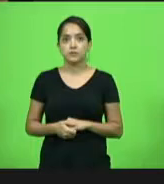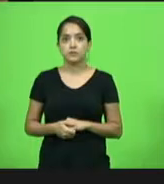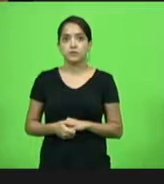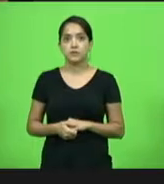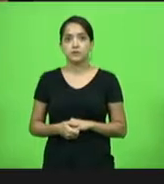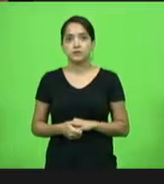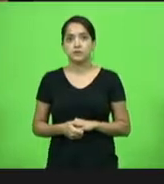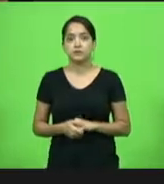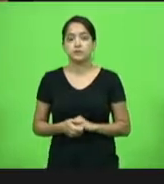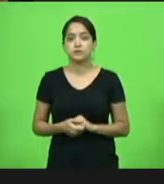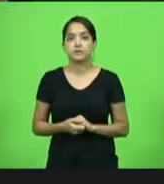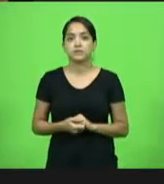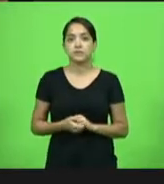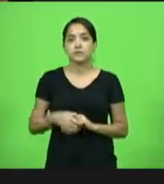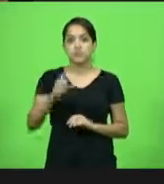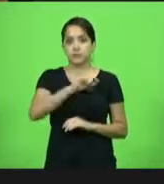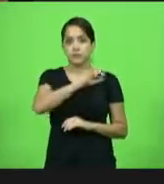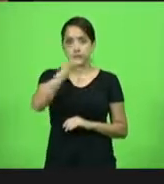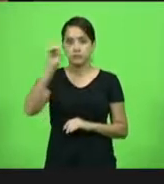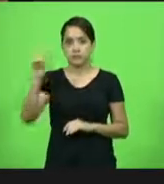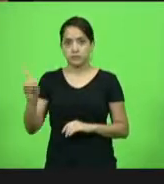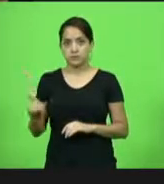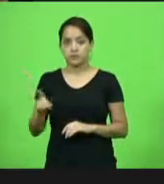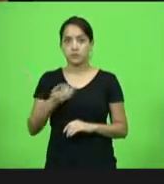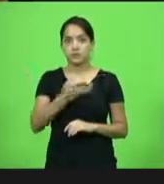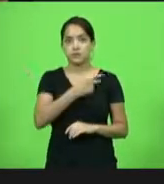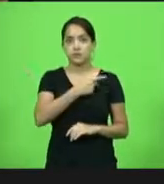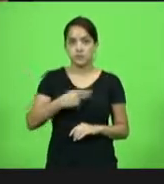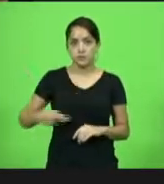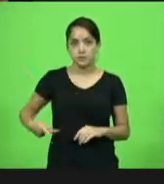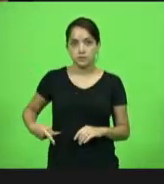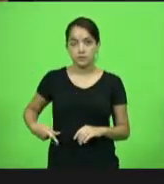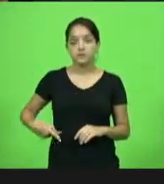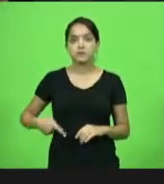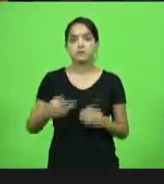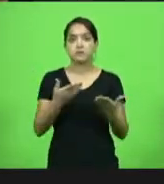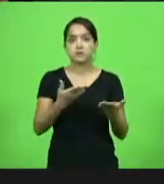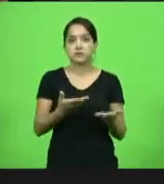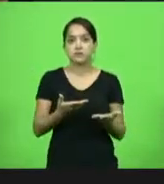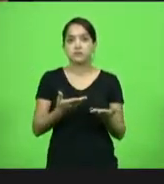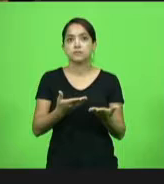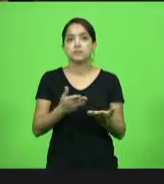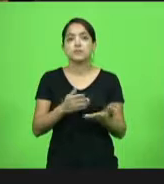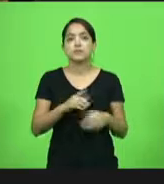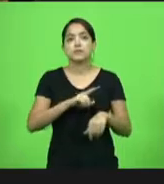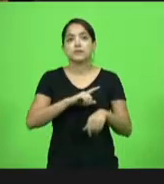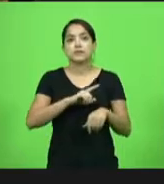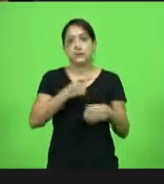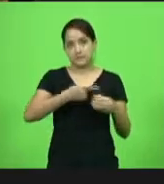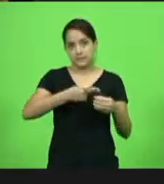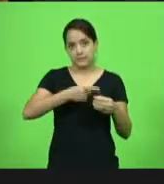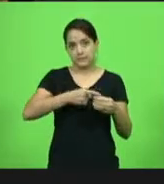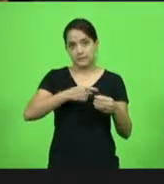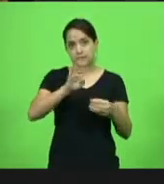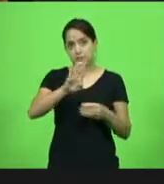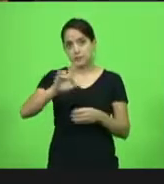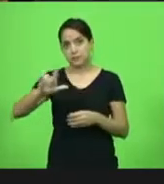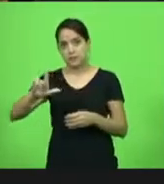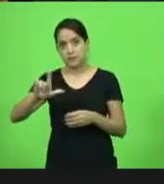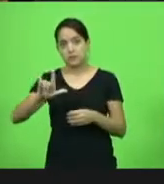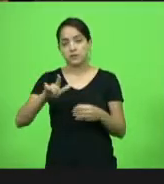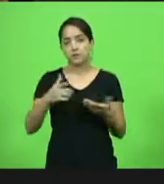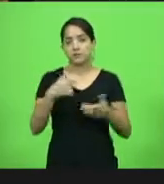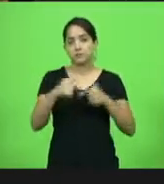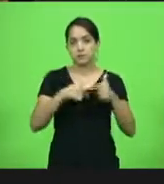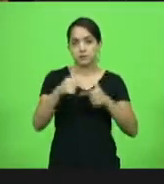Muito bom dia, senhor presidente, deputado Alba, filho nobre da cidade de Blumenau. Que alegria te ver aqui, abrindo os trabalhos